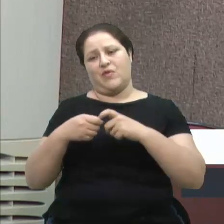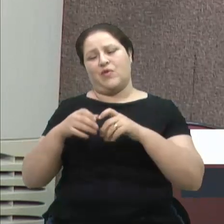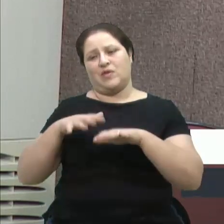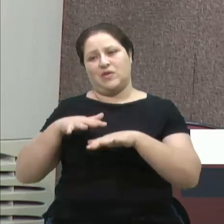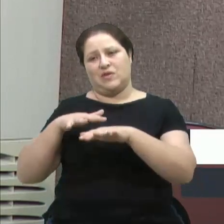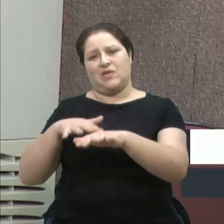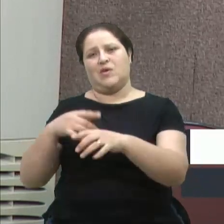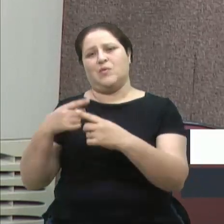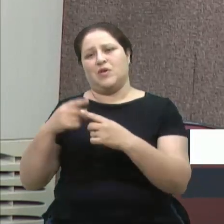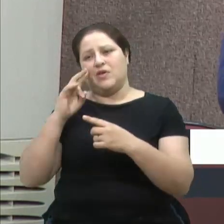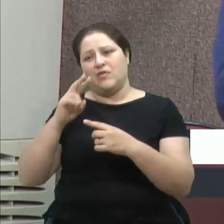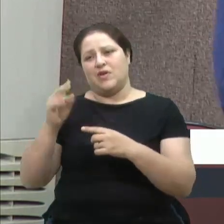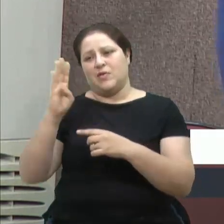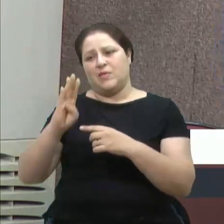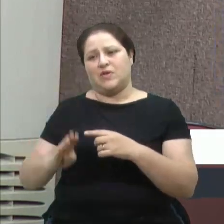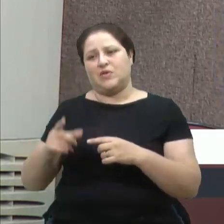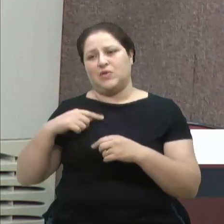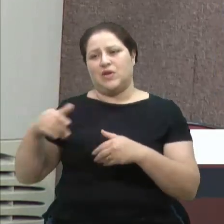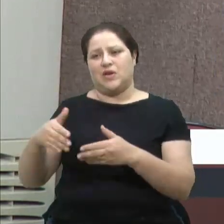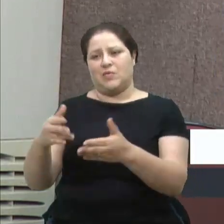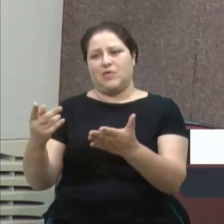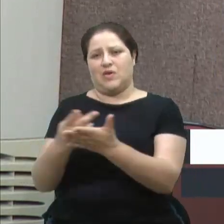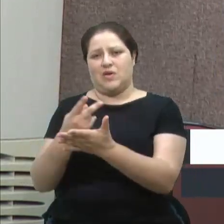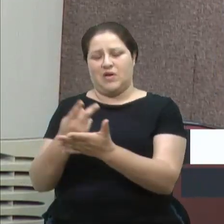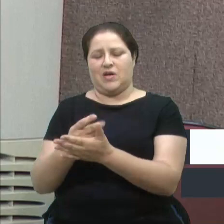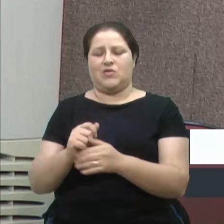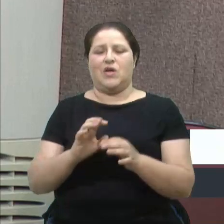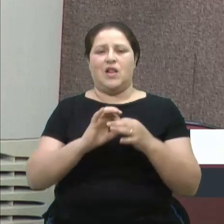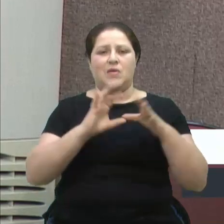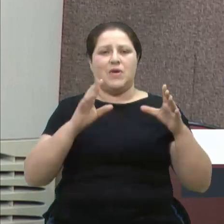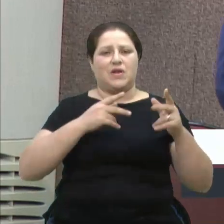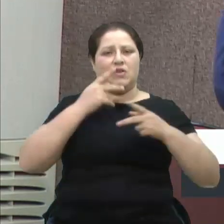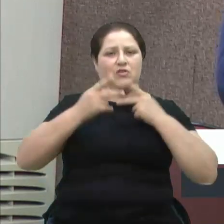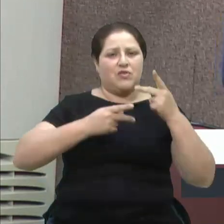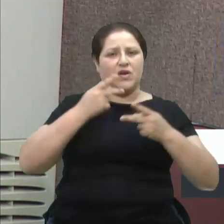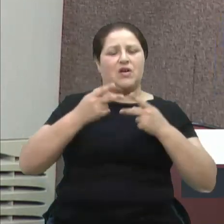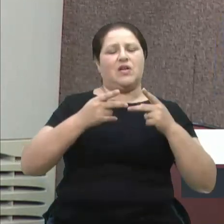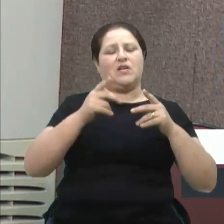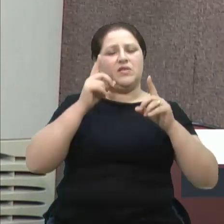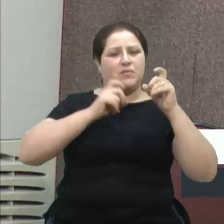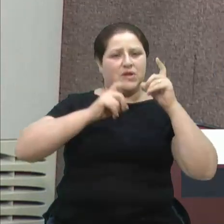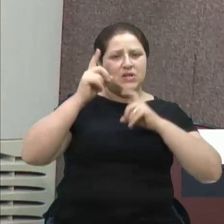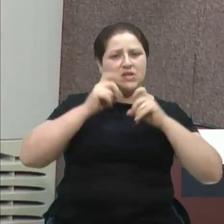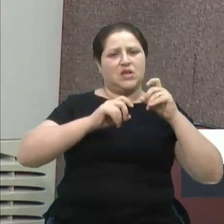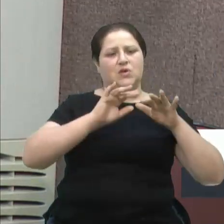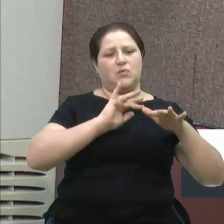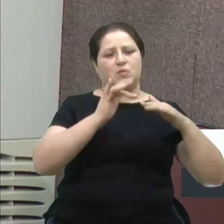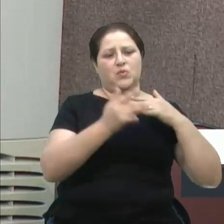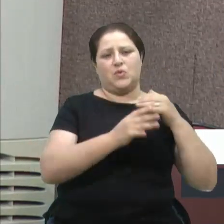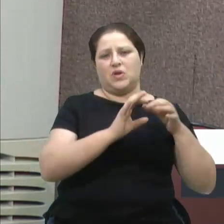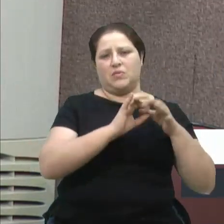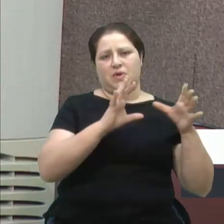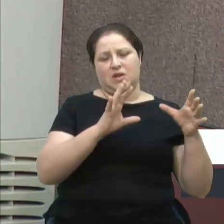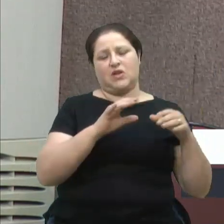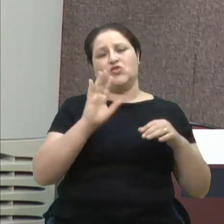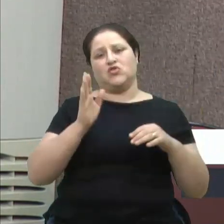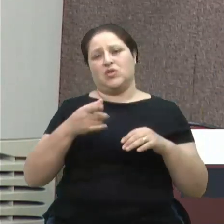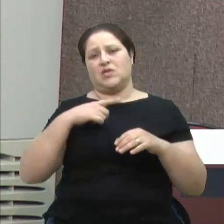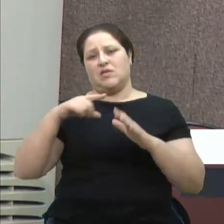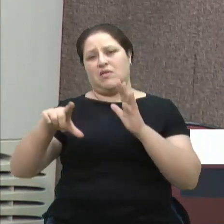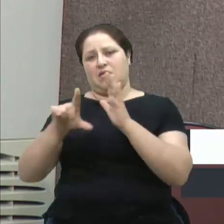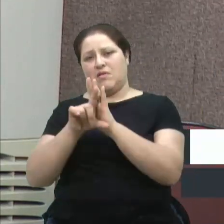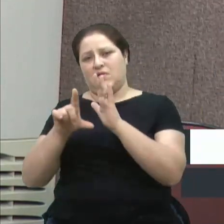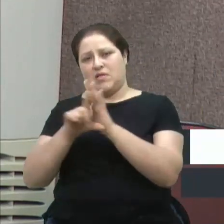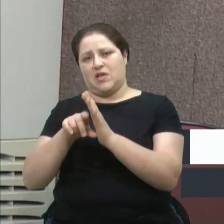a liberdade de expressão, a liberdade das redes sociais é muito importante. Existe lei para punir quem faz algum